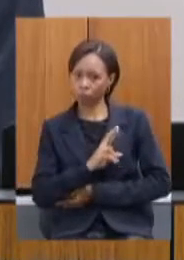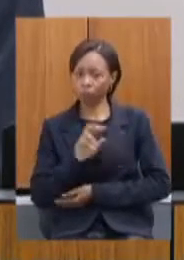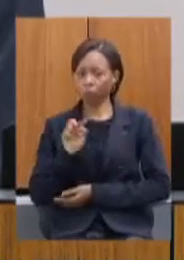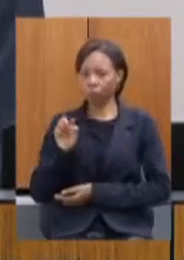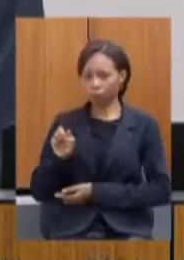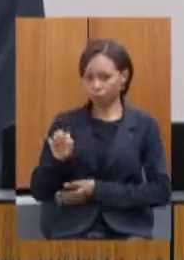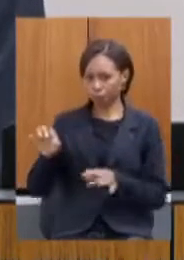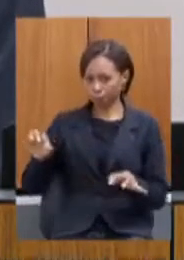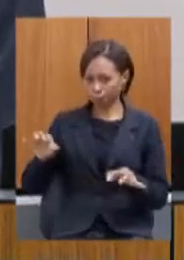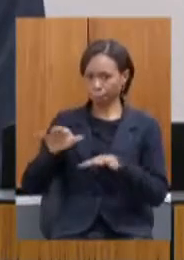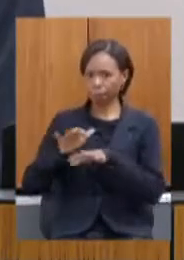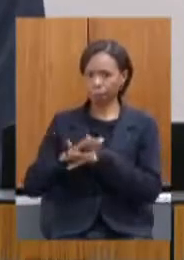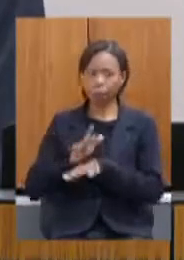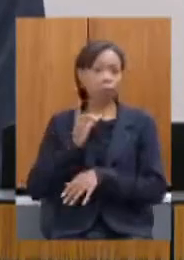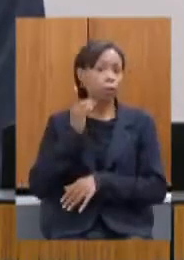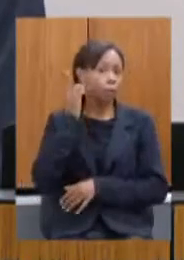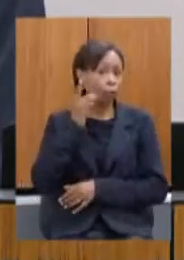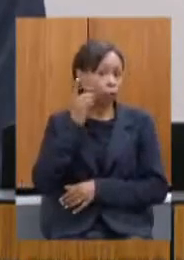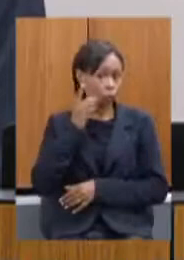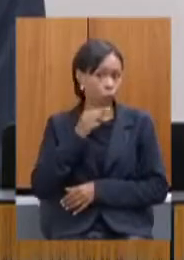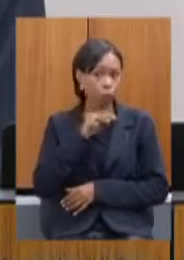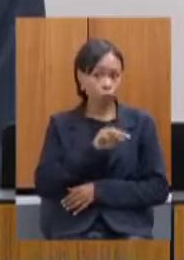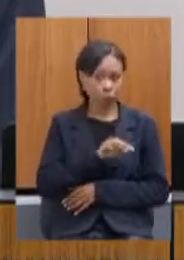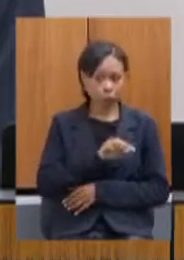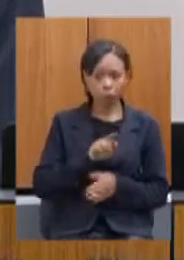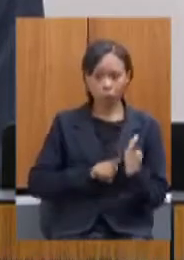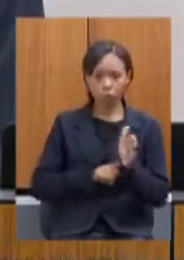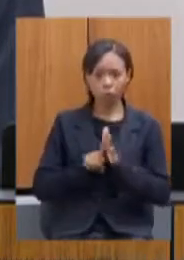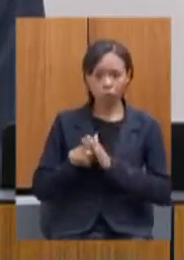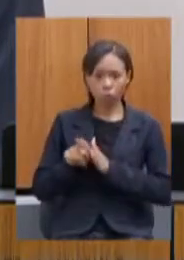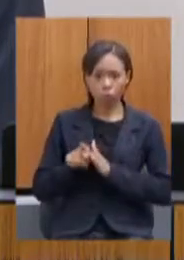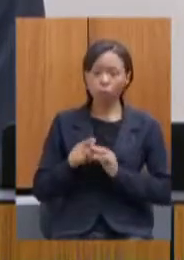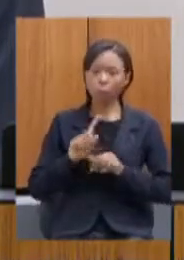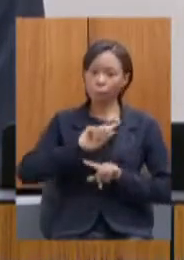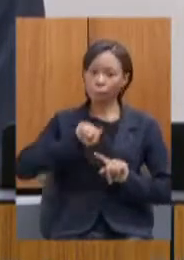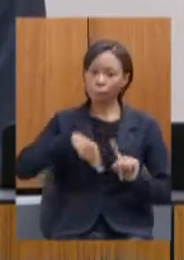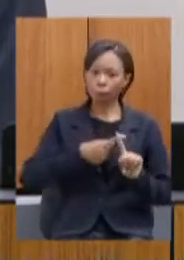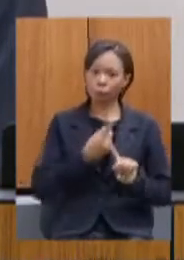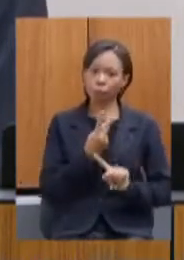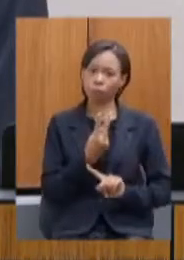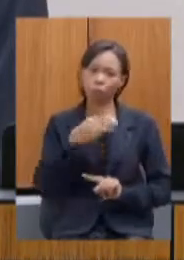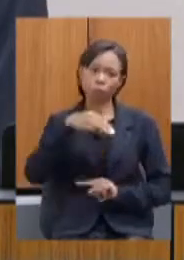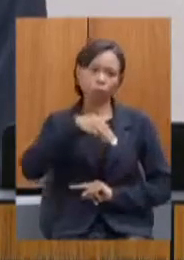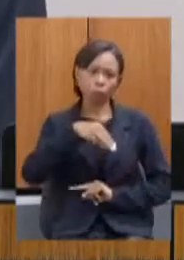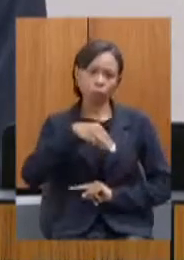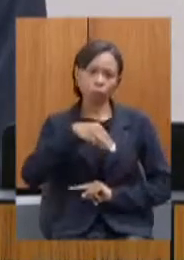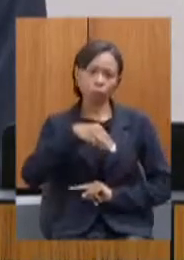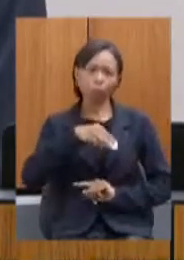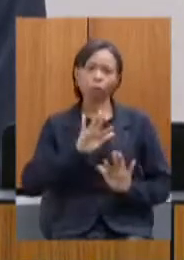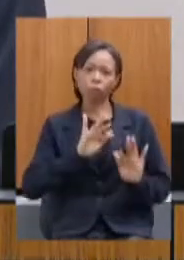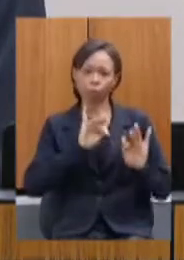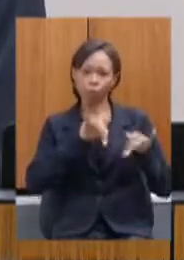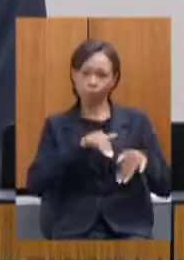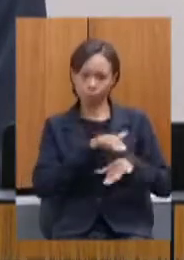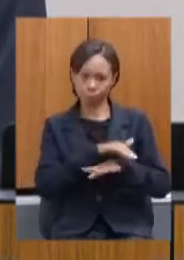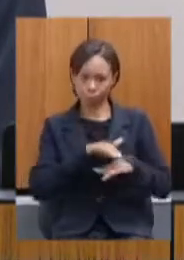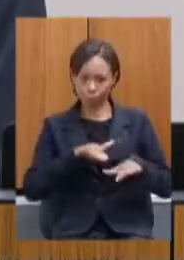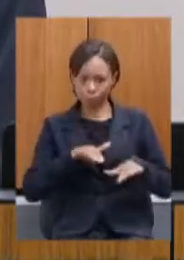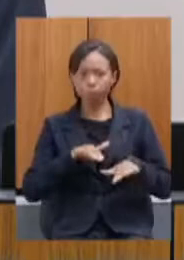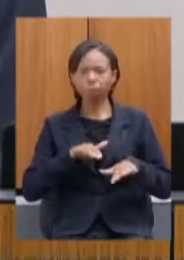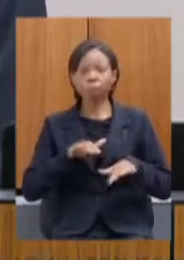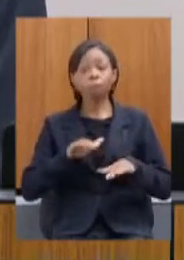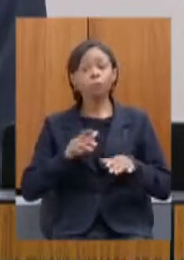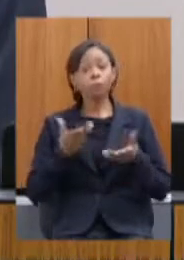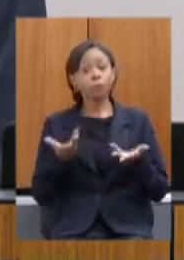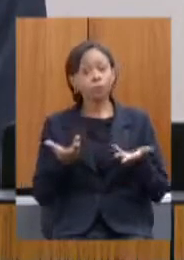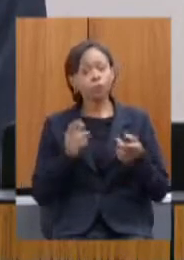estadual, o deputado que o interpelou disporá de dois minutos para suas considerações finais. No decorrer da reunião, as deputadas e os